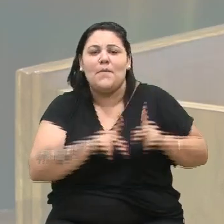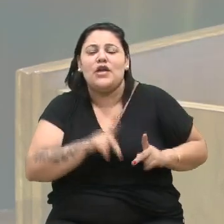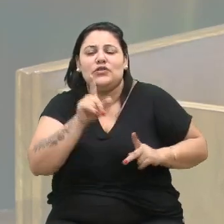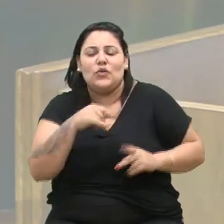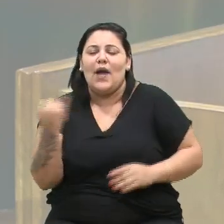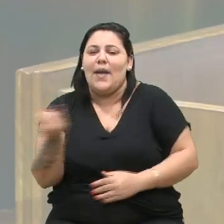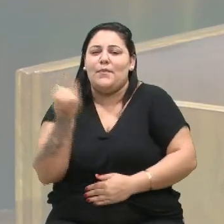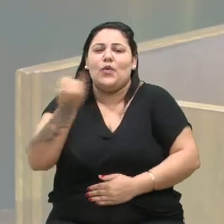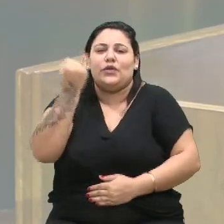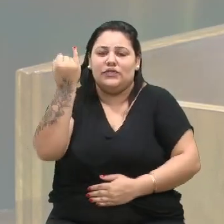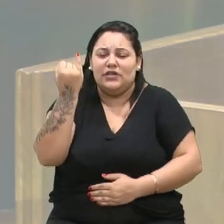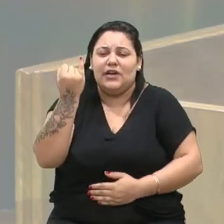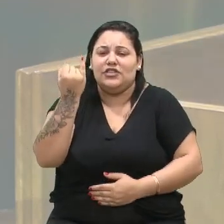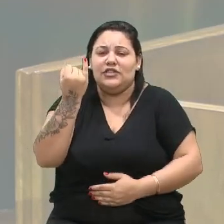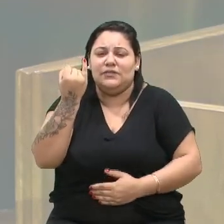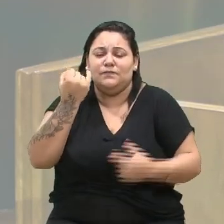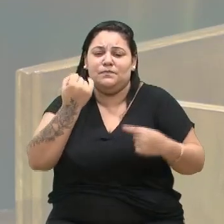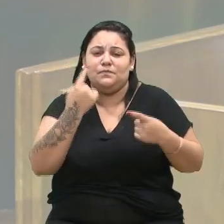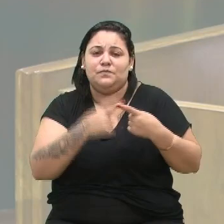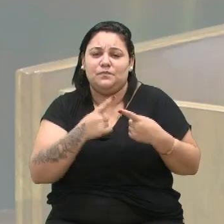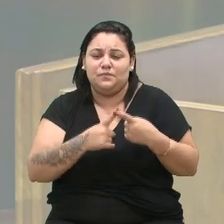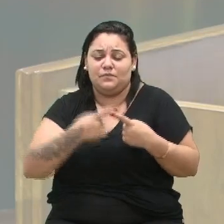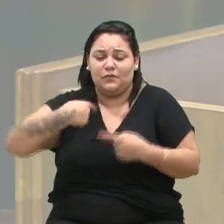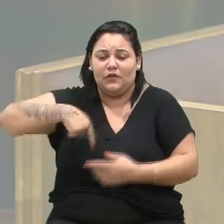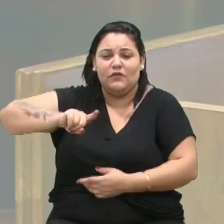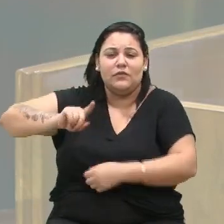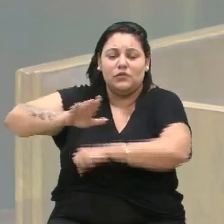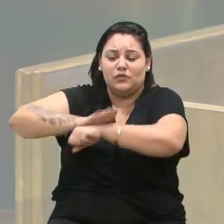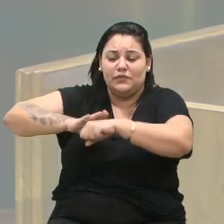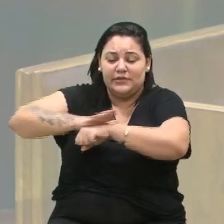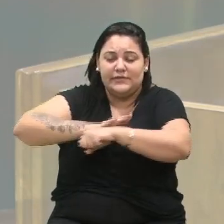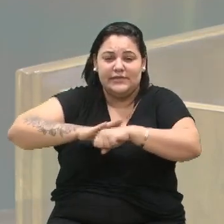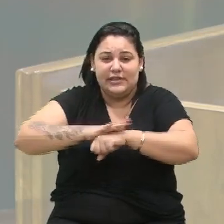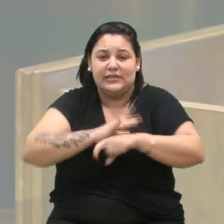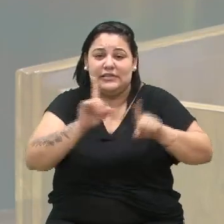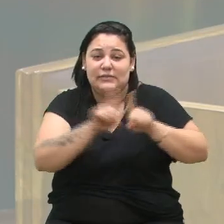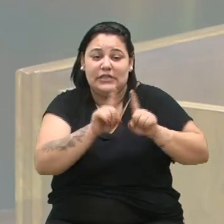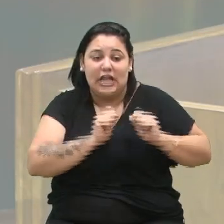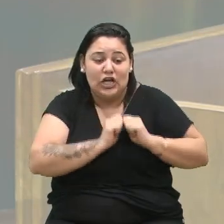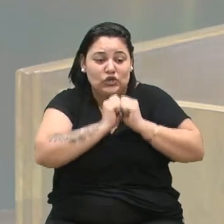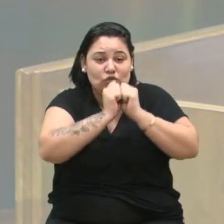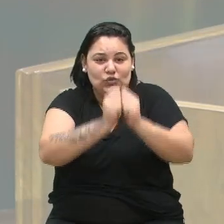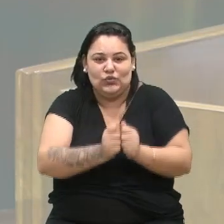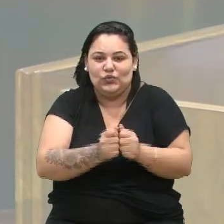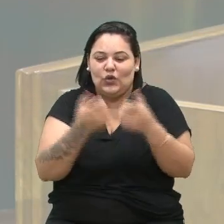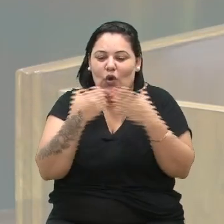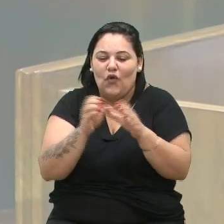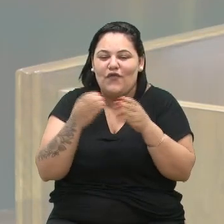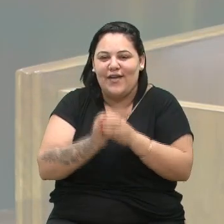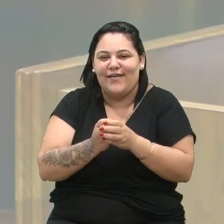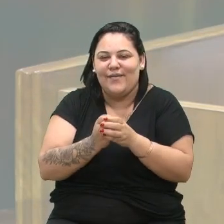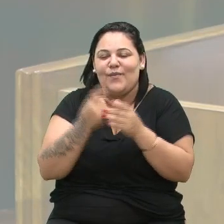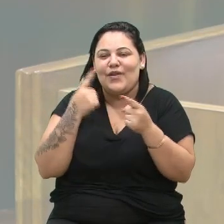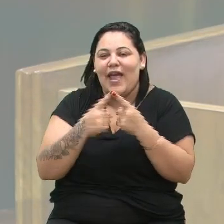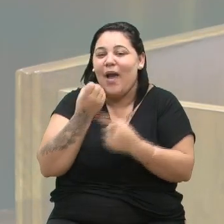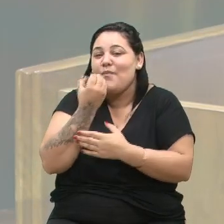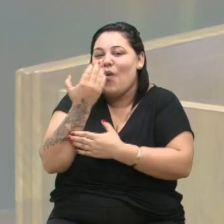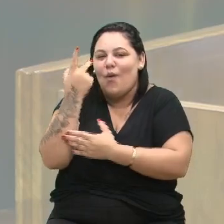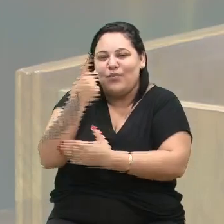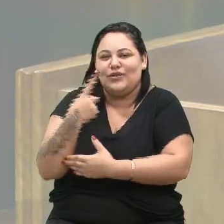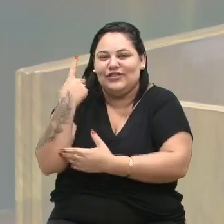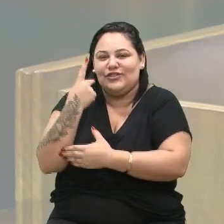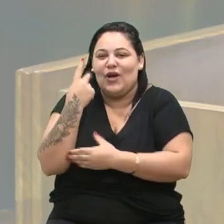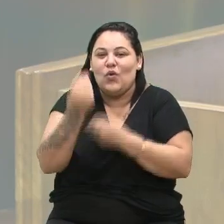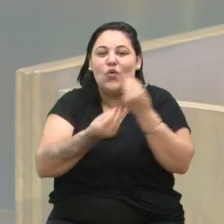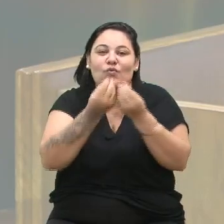sigla que a gente vai deixar de conversar, que a gente vai deixar de estar junto, porque a boa política, como eu sempre disse, se